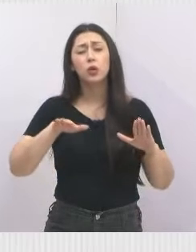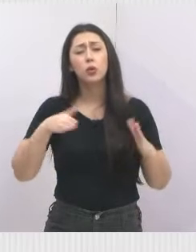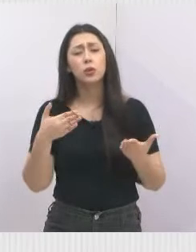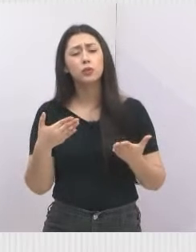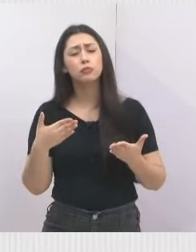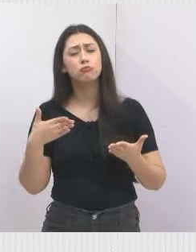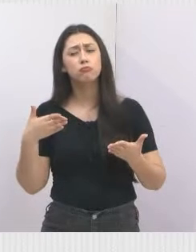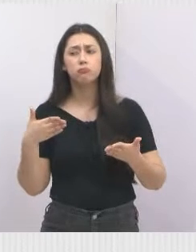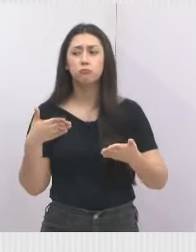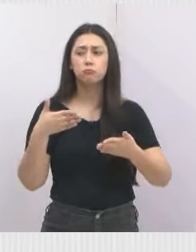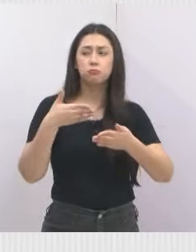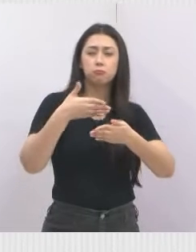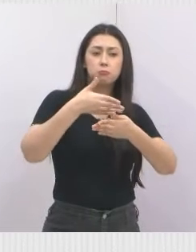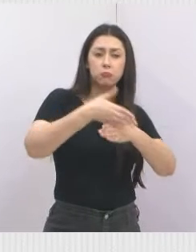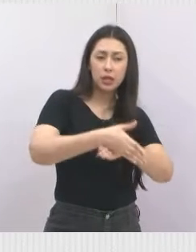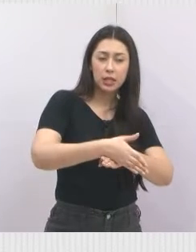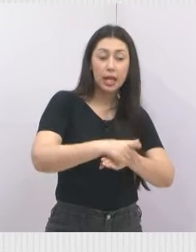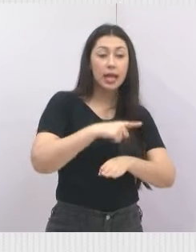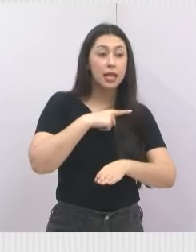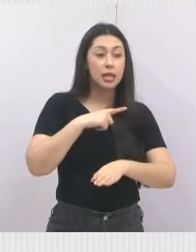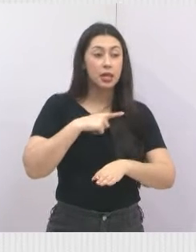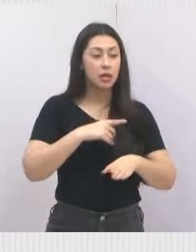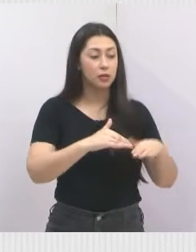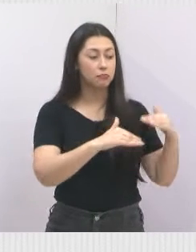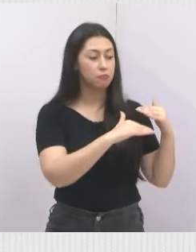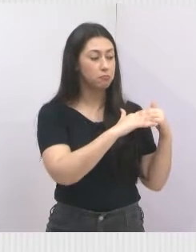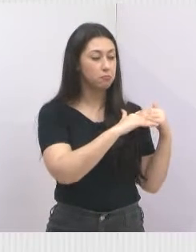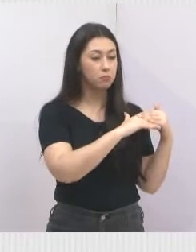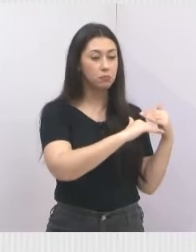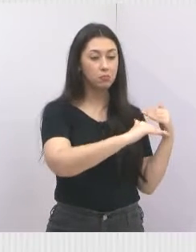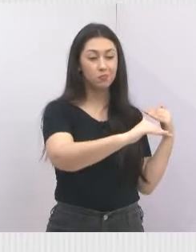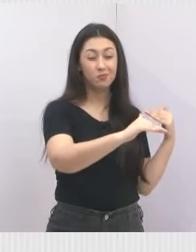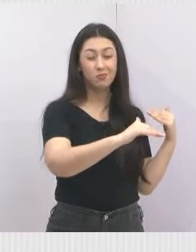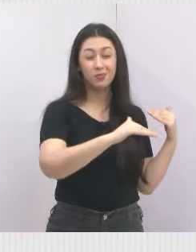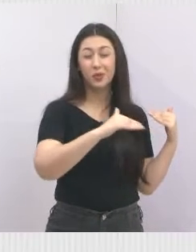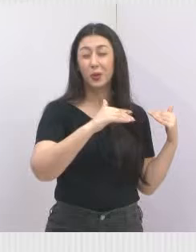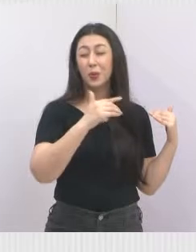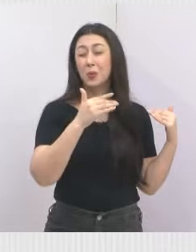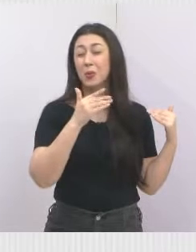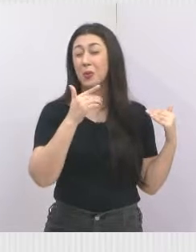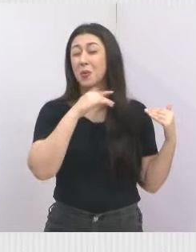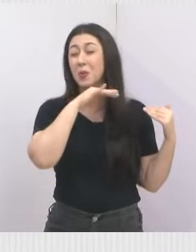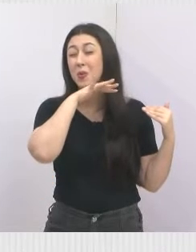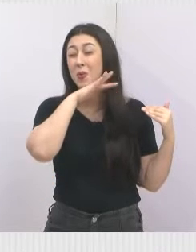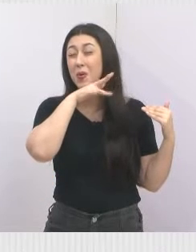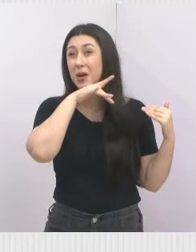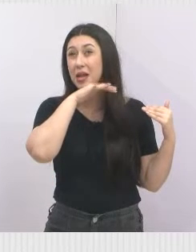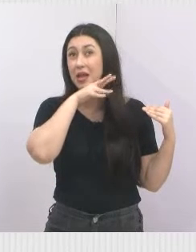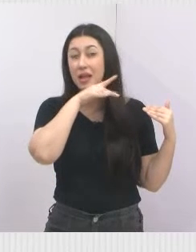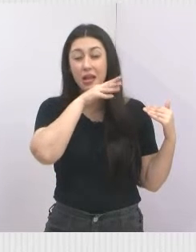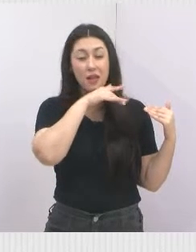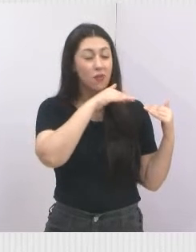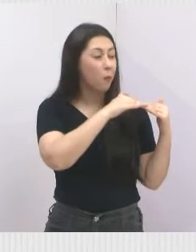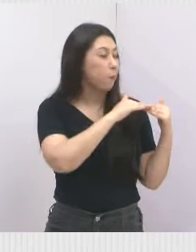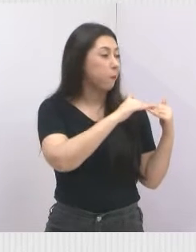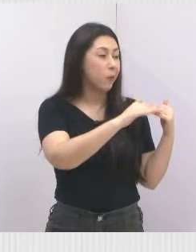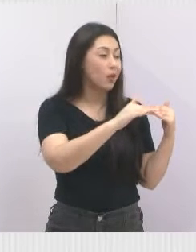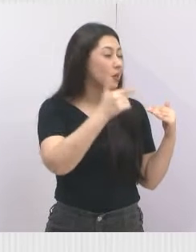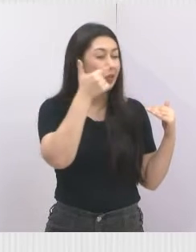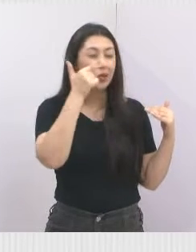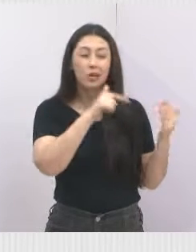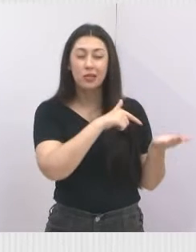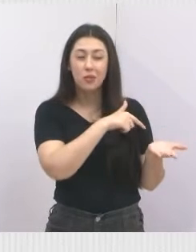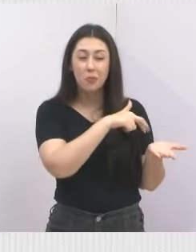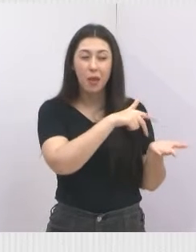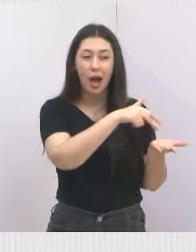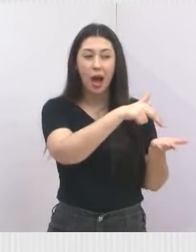Parque dos Sinos, tem a calçada do lado que está péssima, não dá para passar nada, nem gato dá para passar lá,